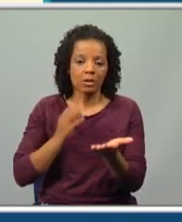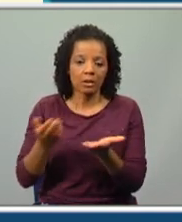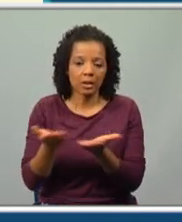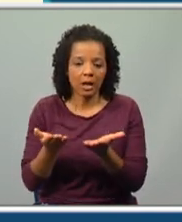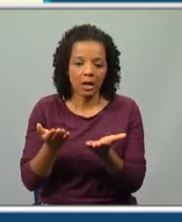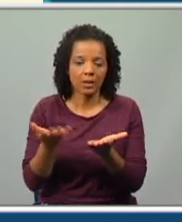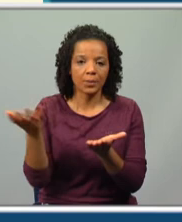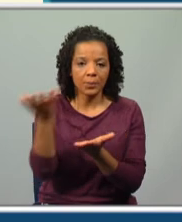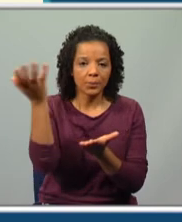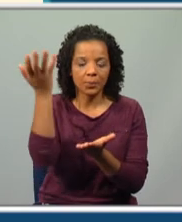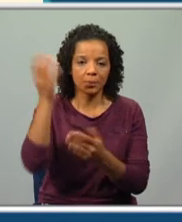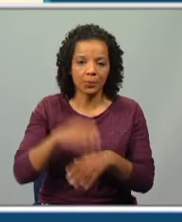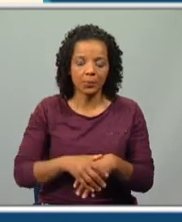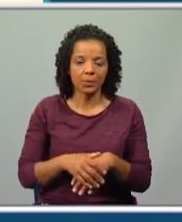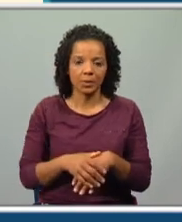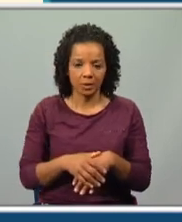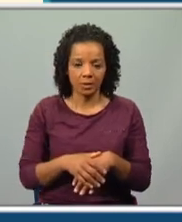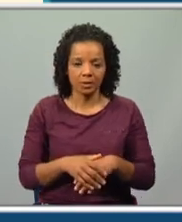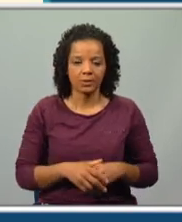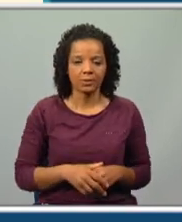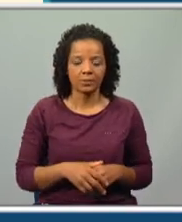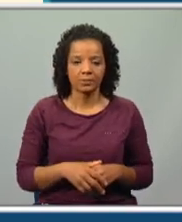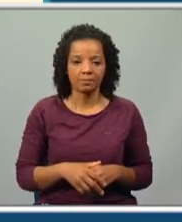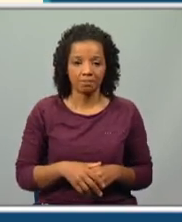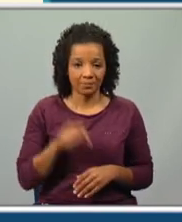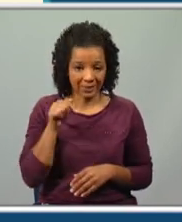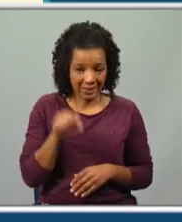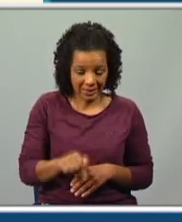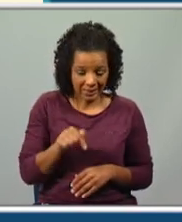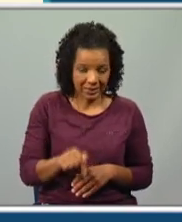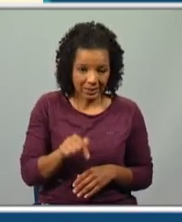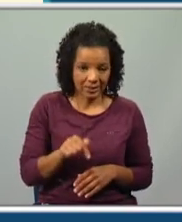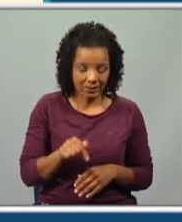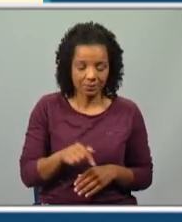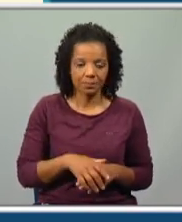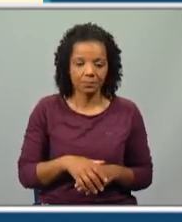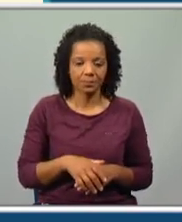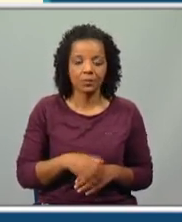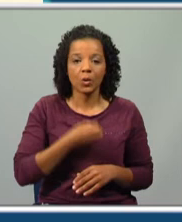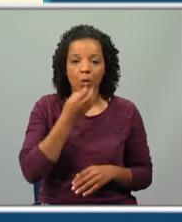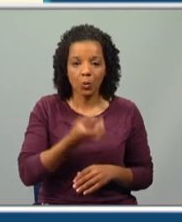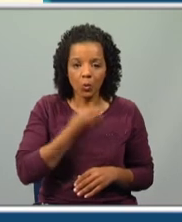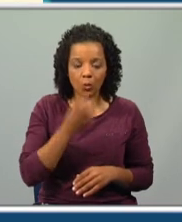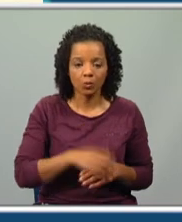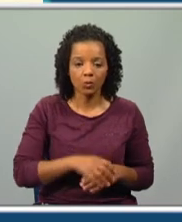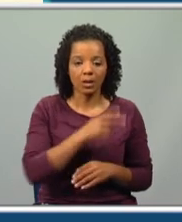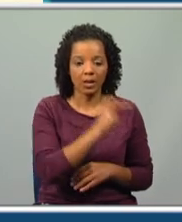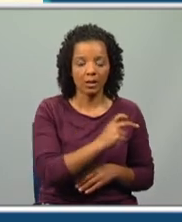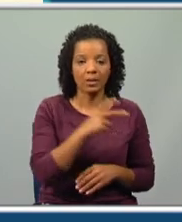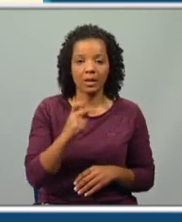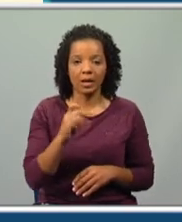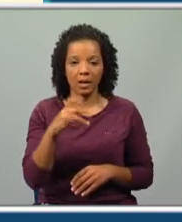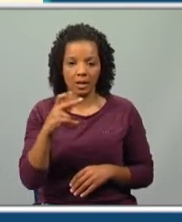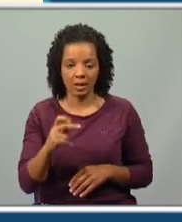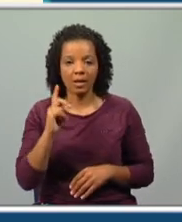de dama nobre ou uma camareira. Ora, neste caso concreto do conto A Aia, é